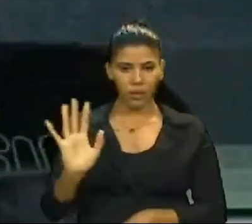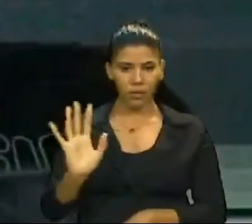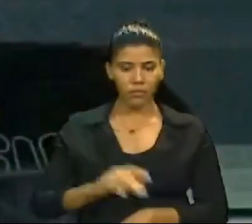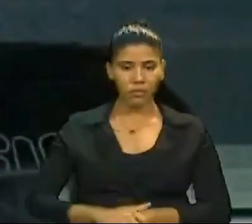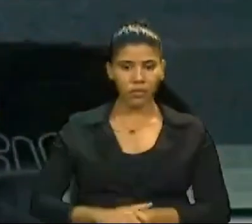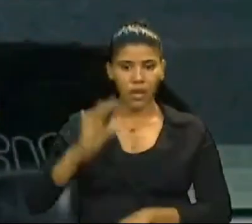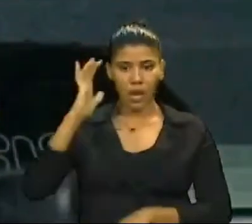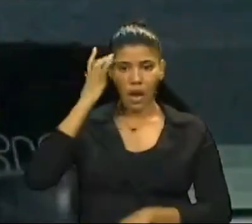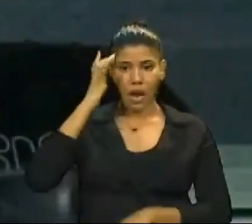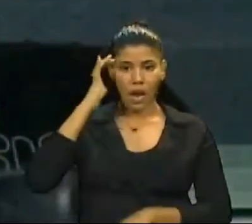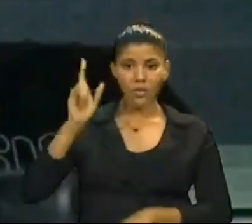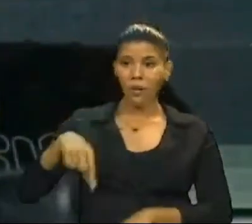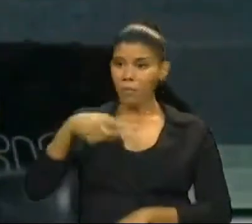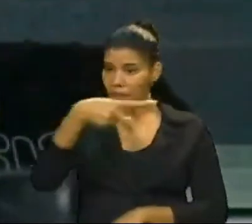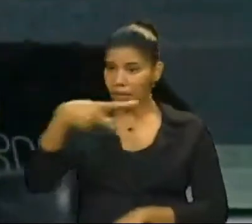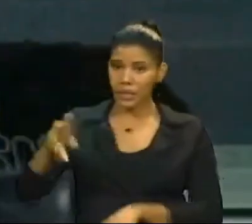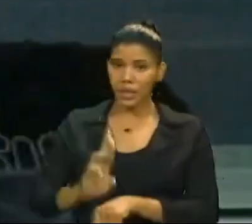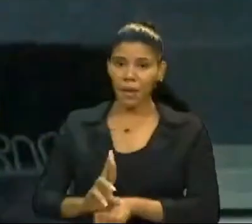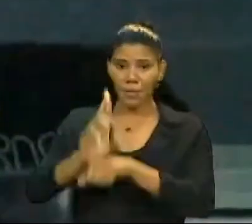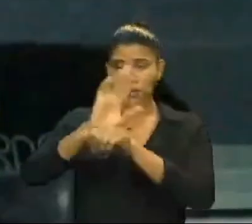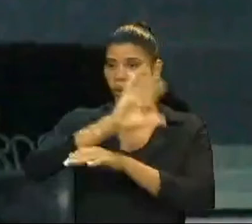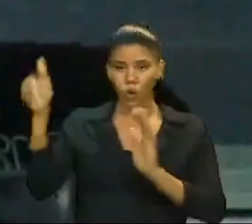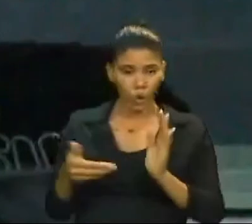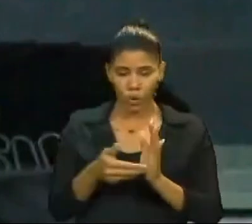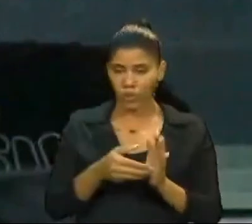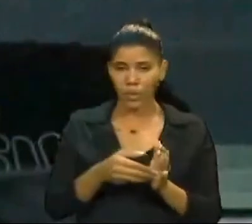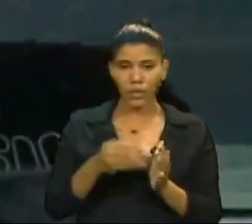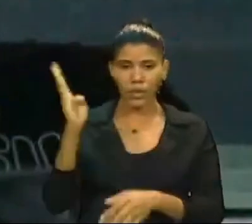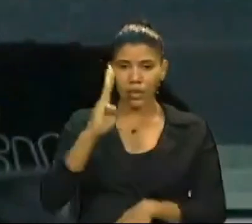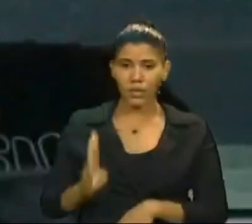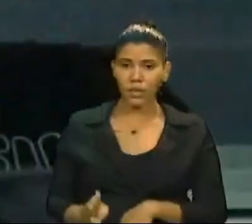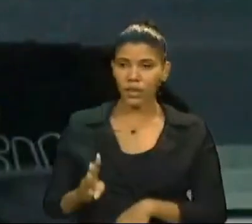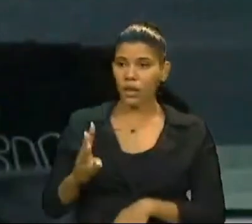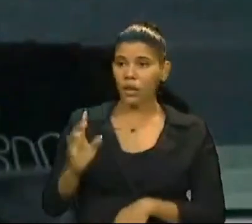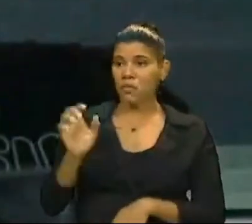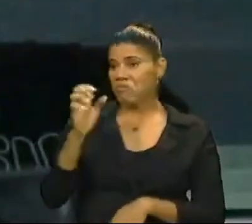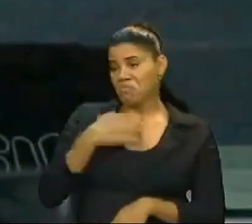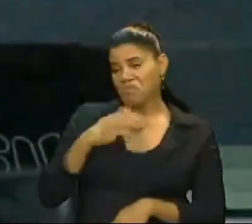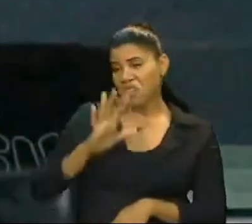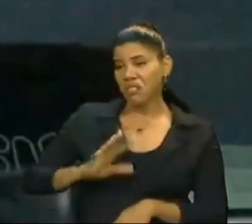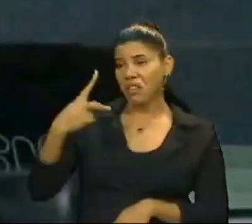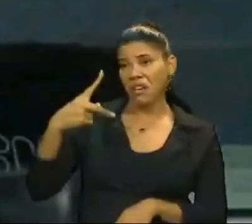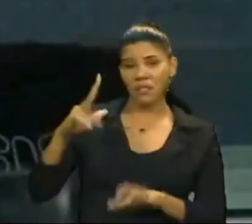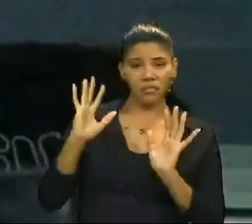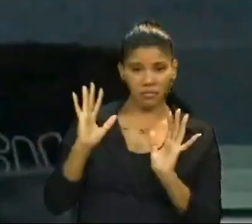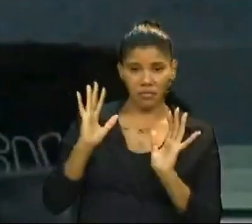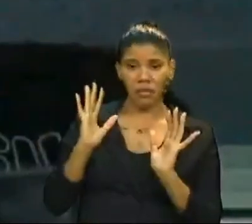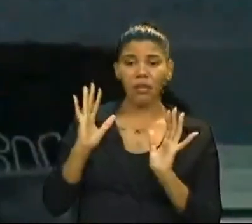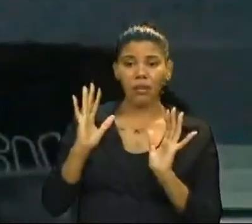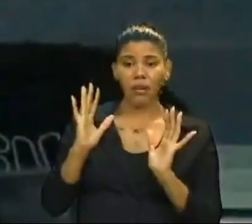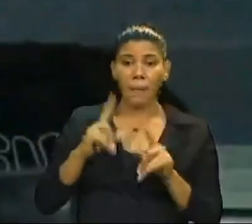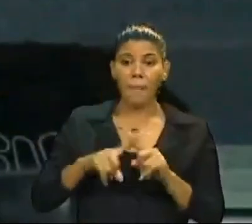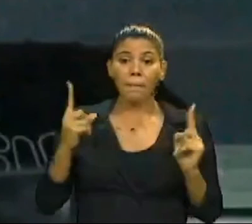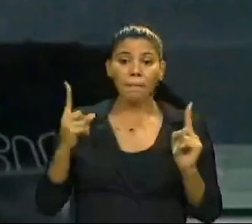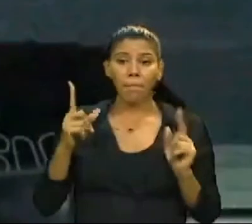é o presidente que representa todos os brasileiros, do jeito dele, da forma que ele faz. Esse é o problema dele, pessoal dele.